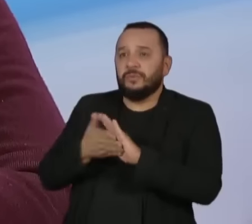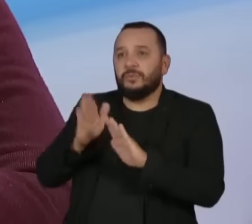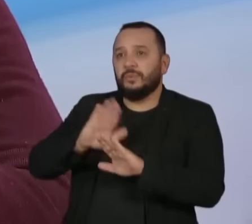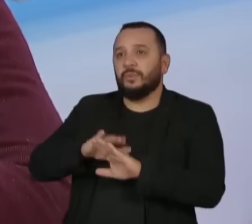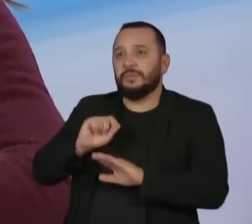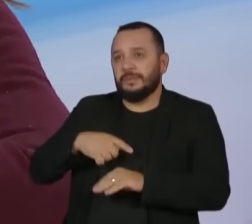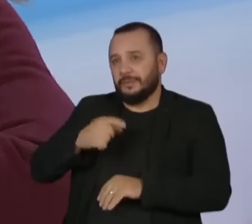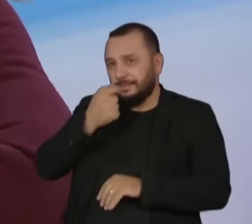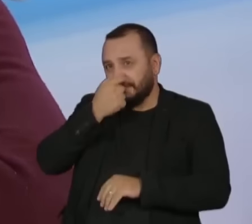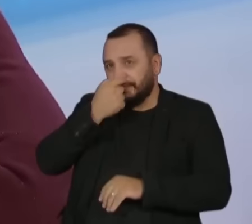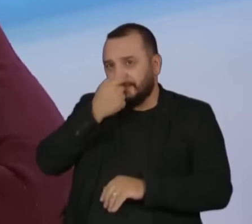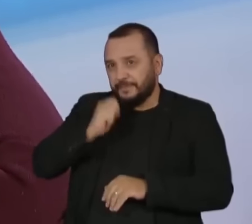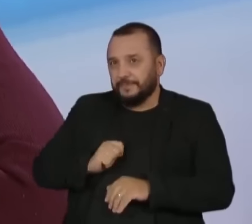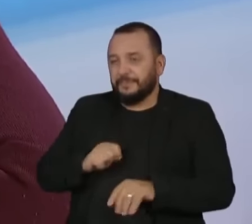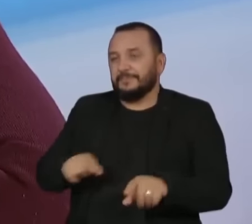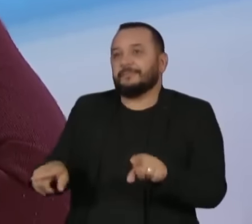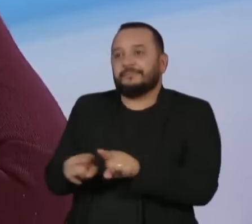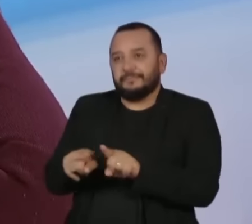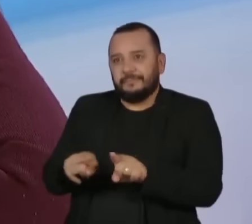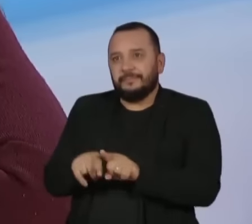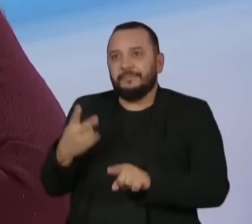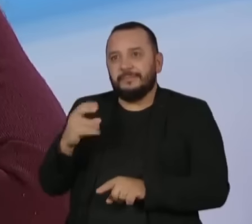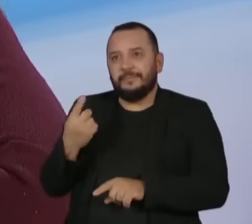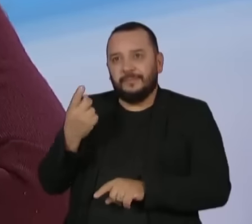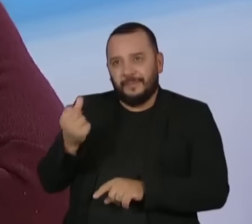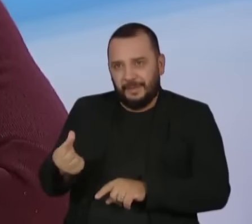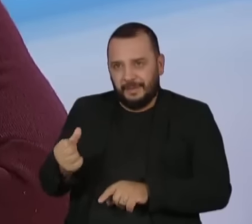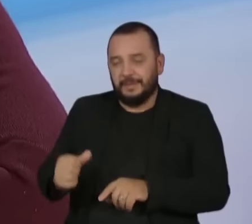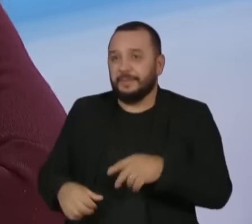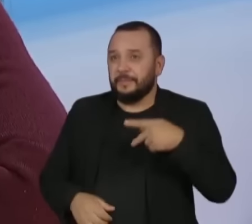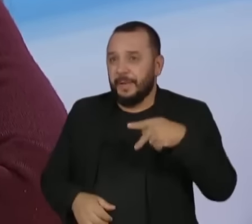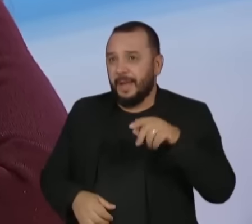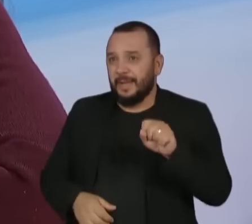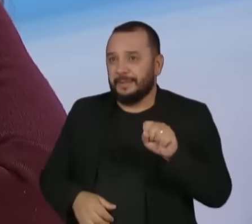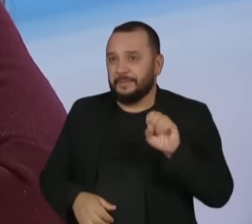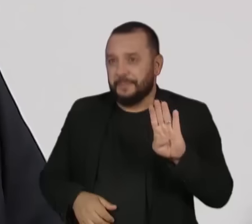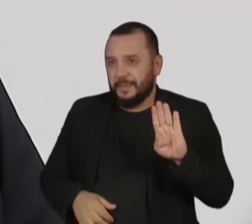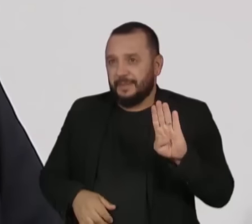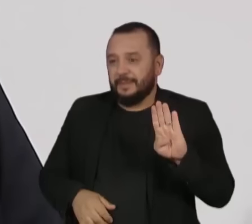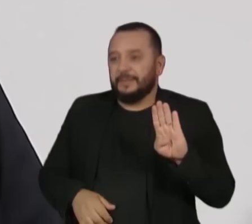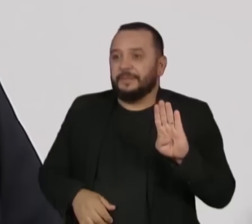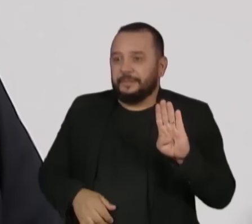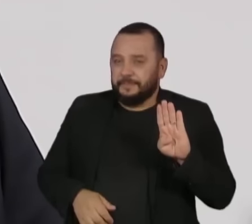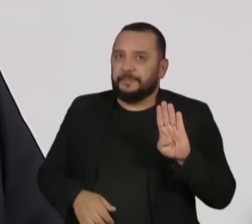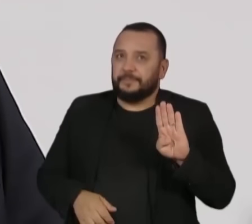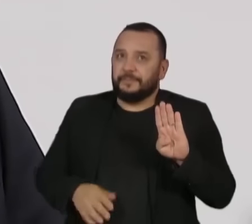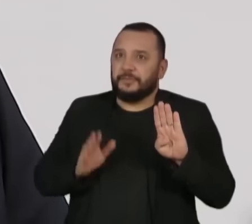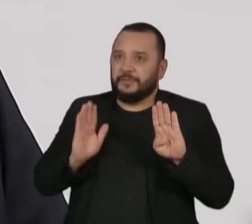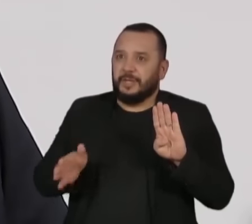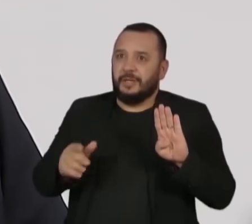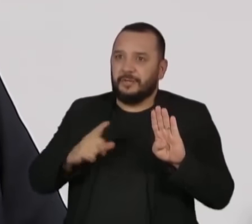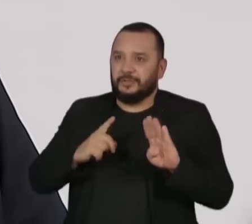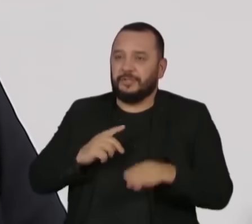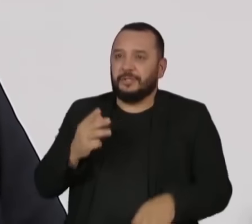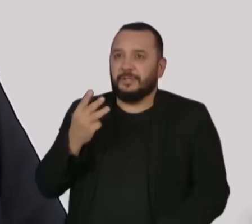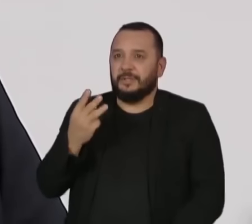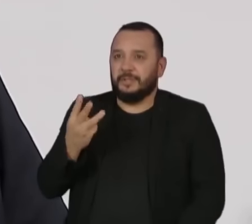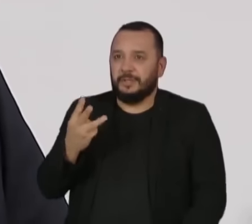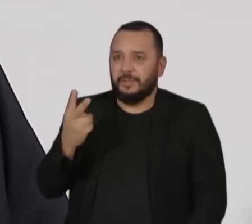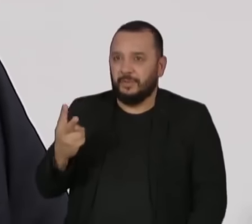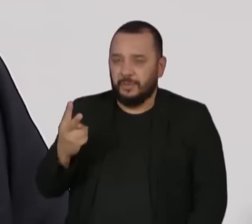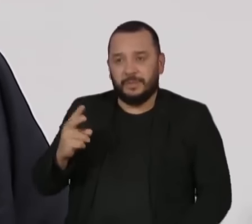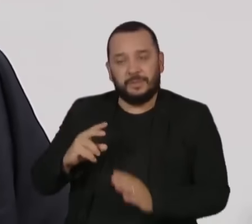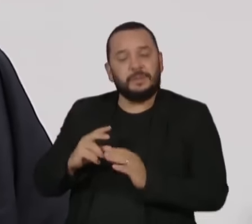Neves. E o segundo, em 2016, quando o PSB, eram 32 deputados